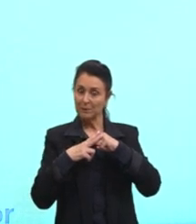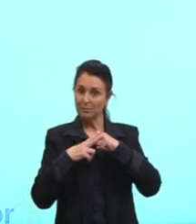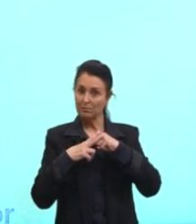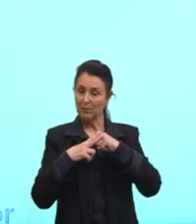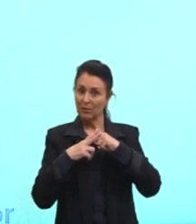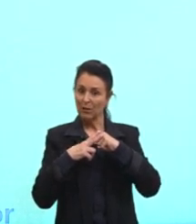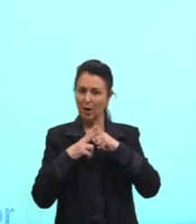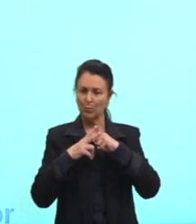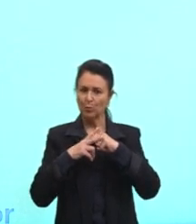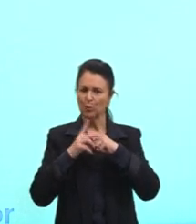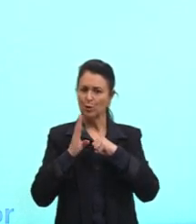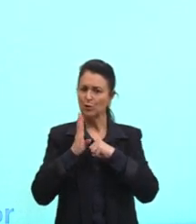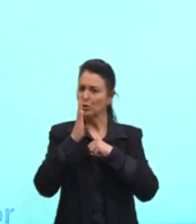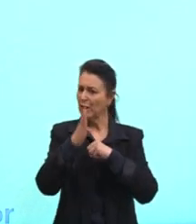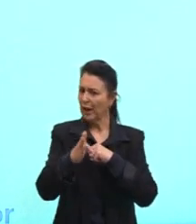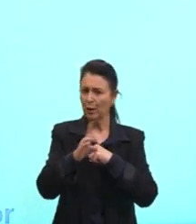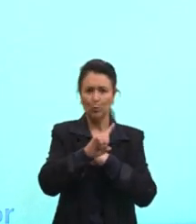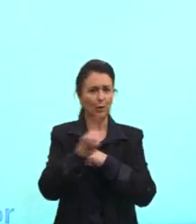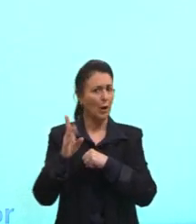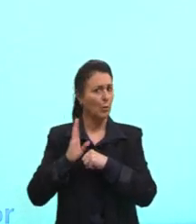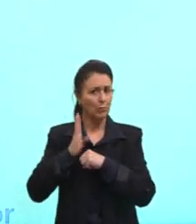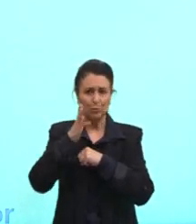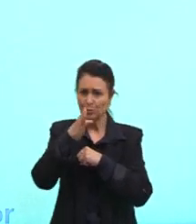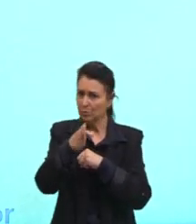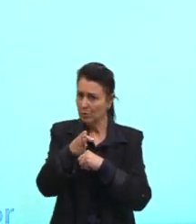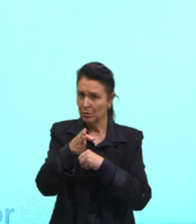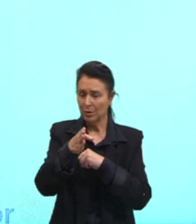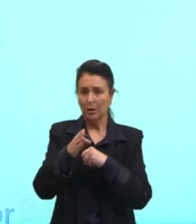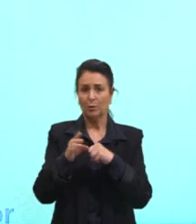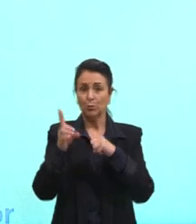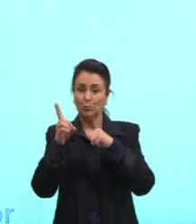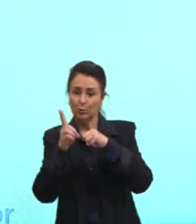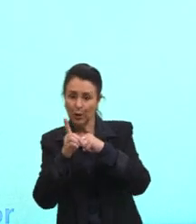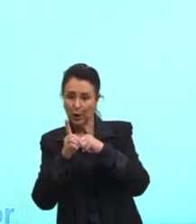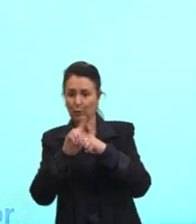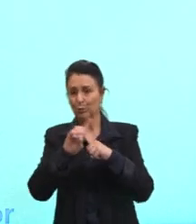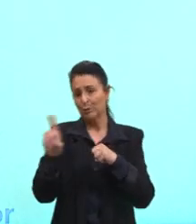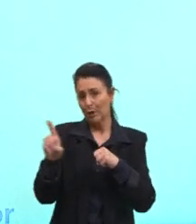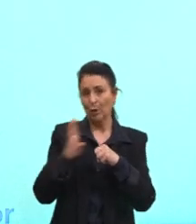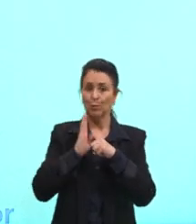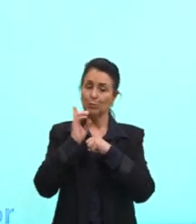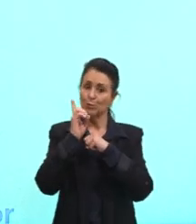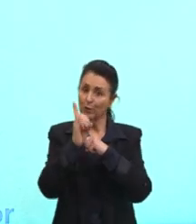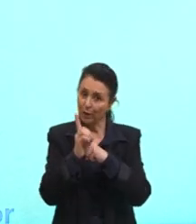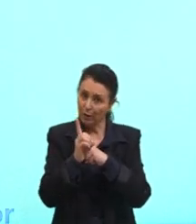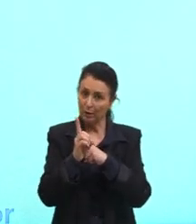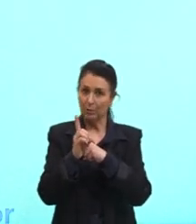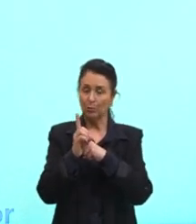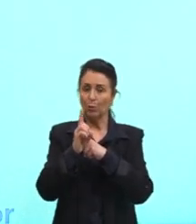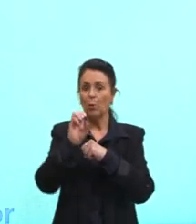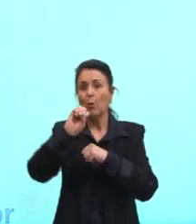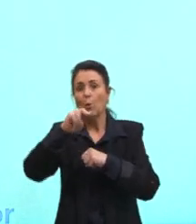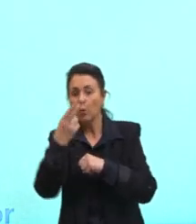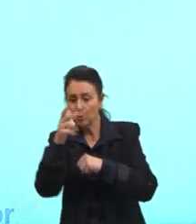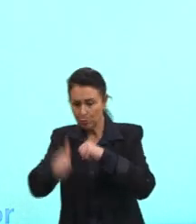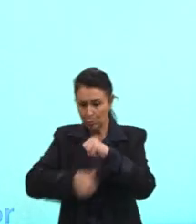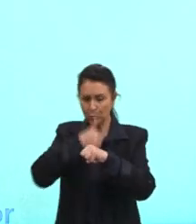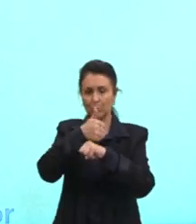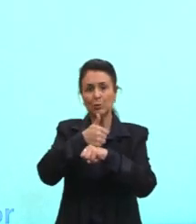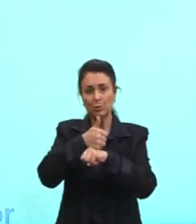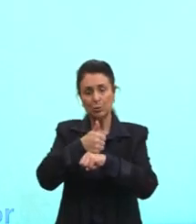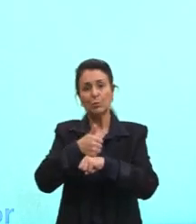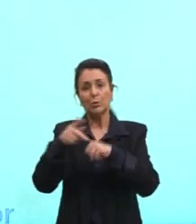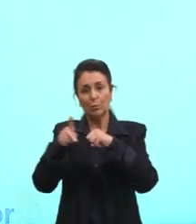verbos diretos, verbos indiretos, e servindo, então, como complemento, muitas vezes, substituindo o pronome de caso